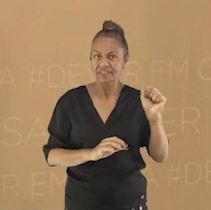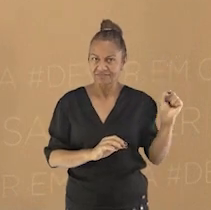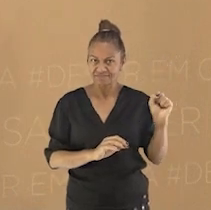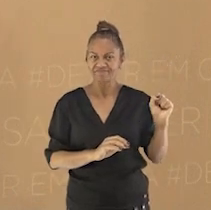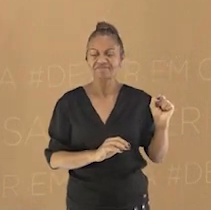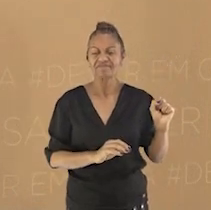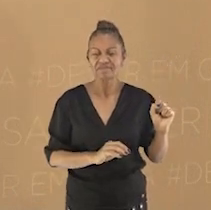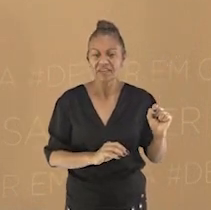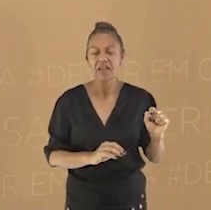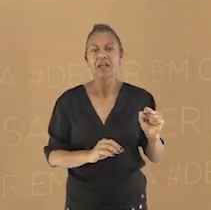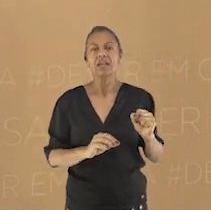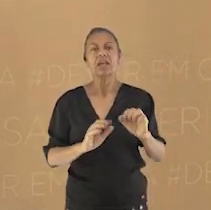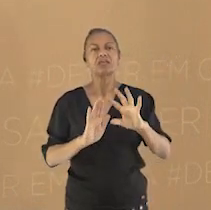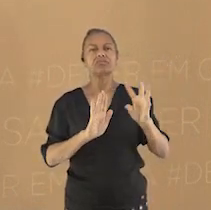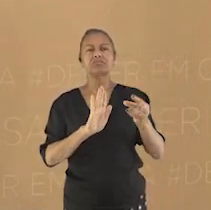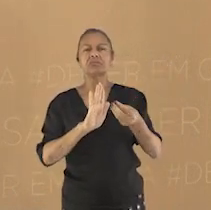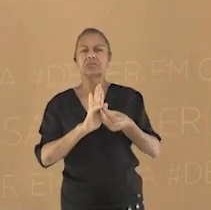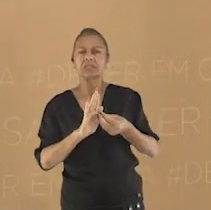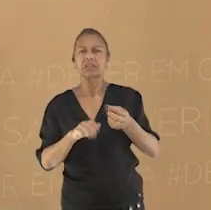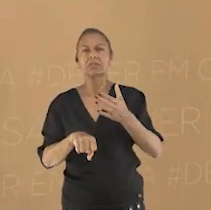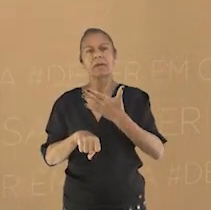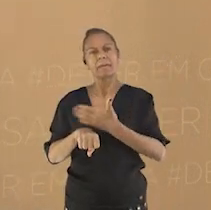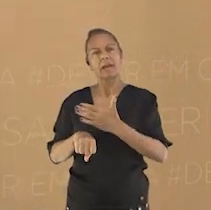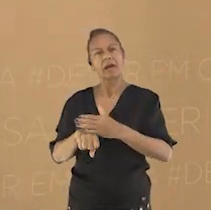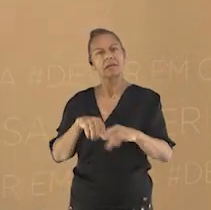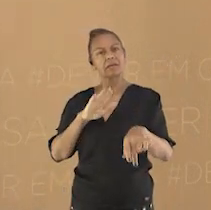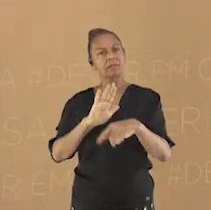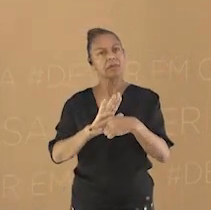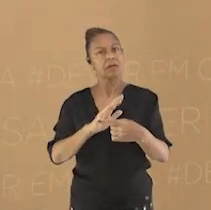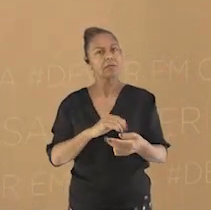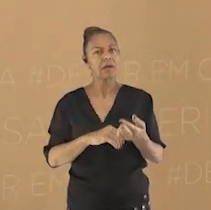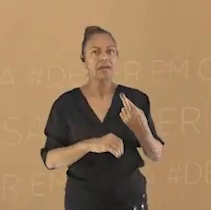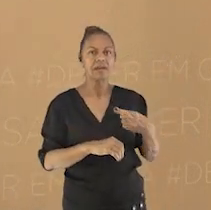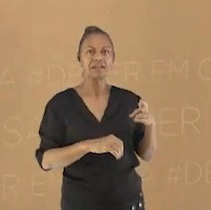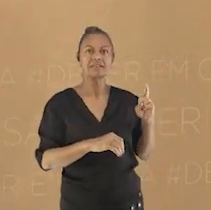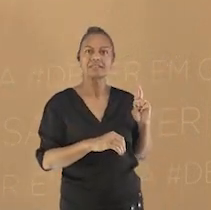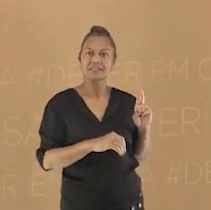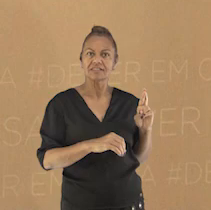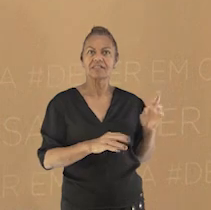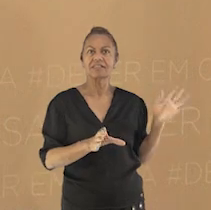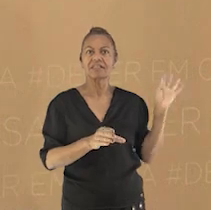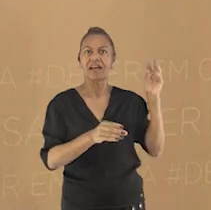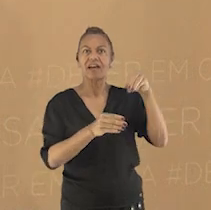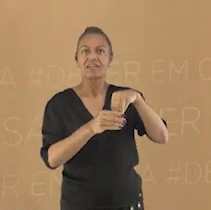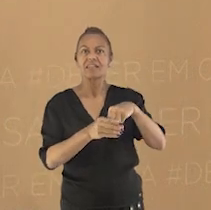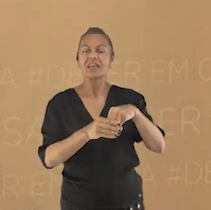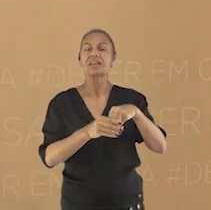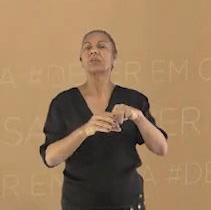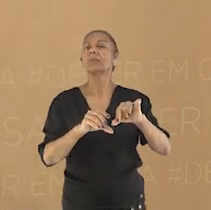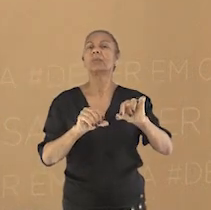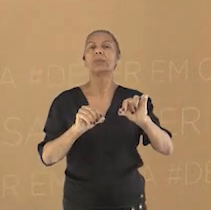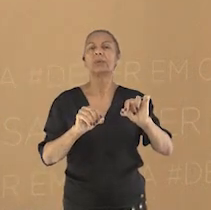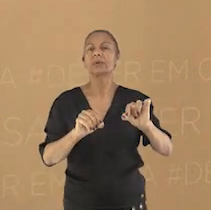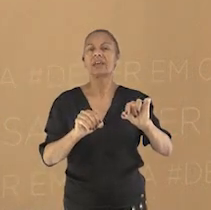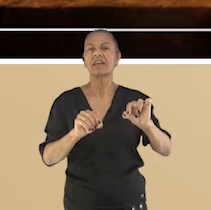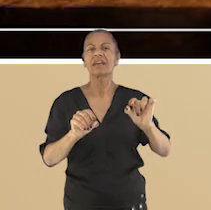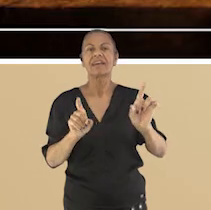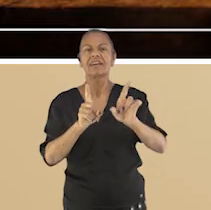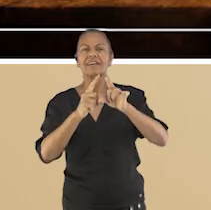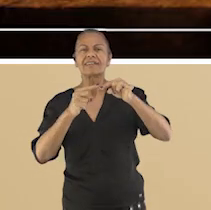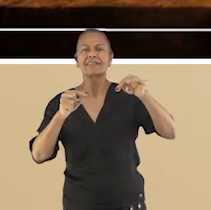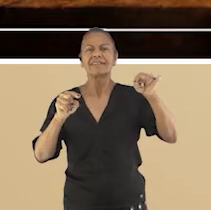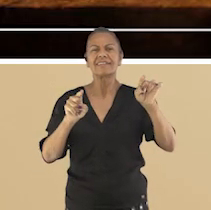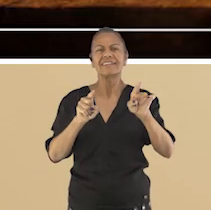símbolos e as práticas de sua religião que incluem, ainda, cantos e danças. Além da tradição oral,